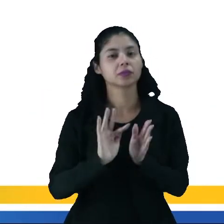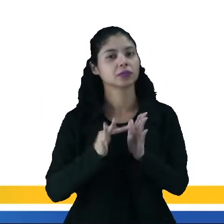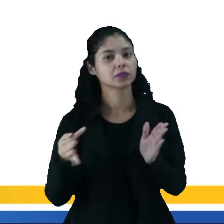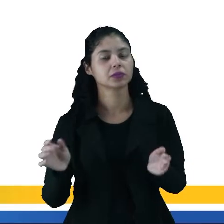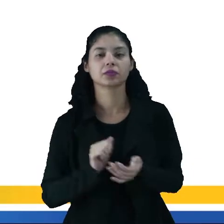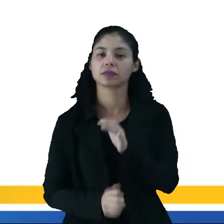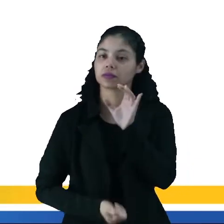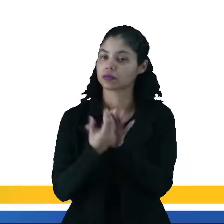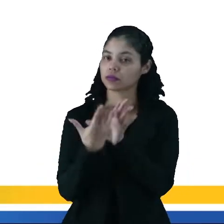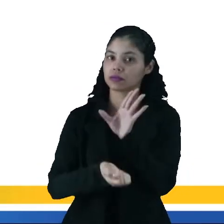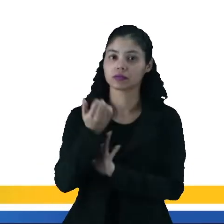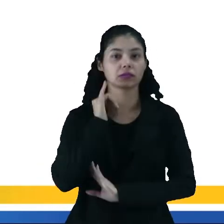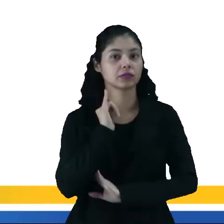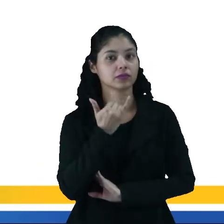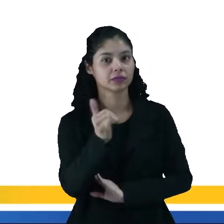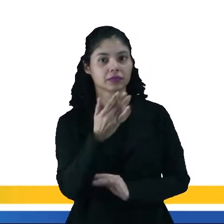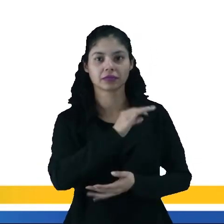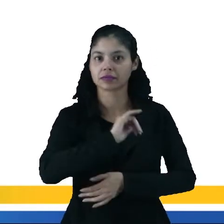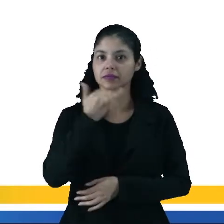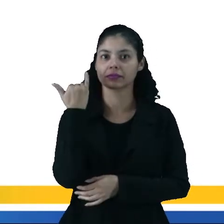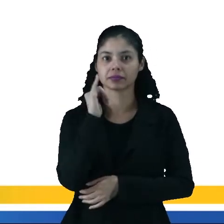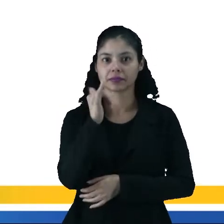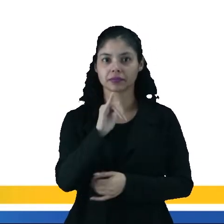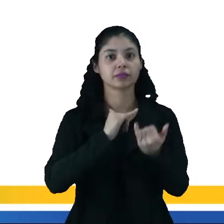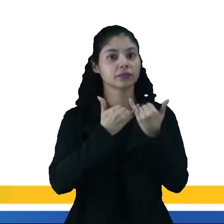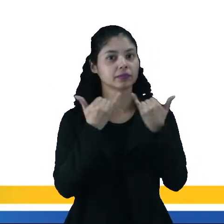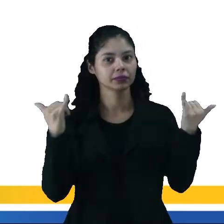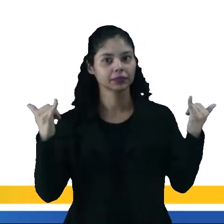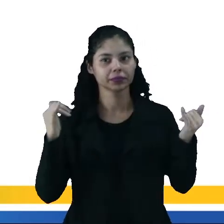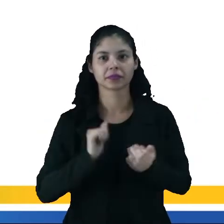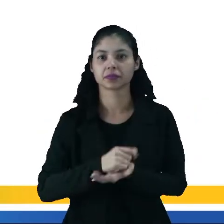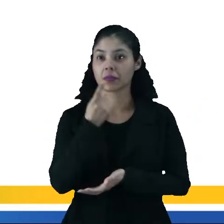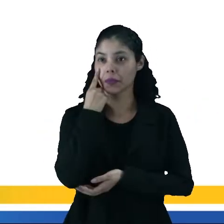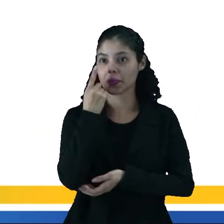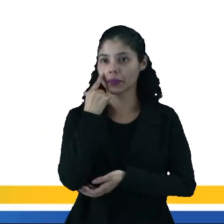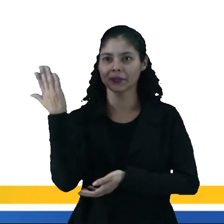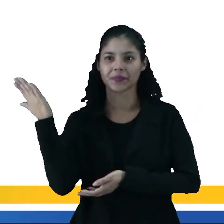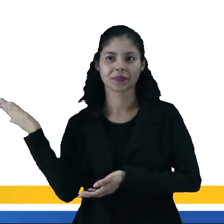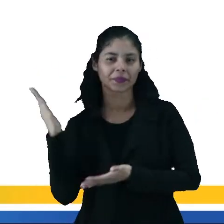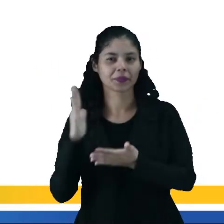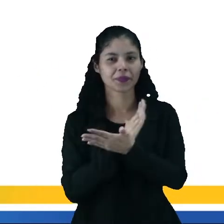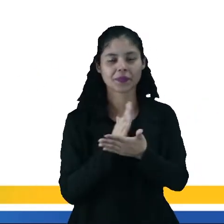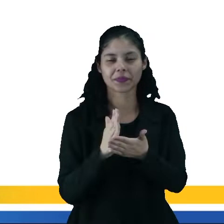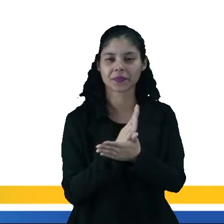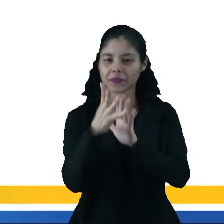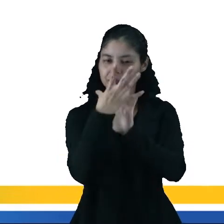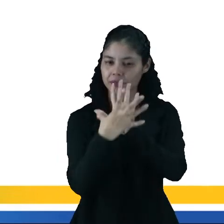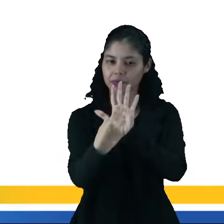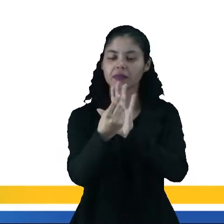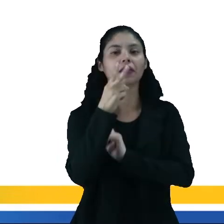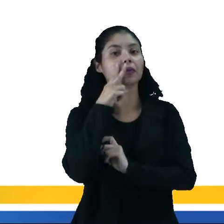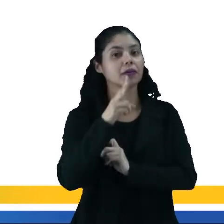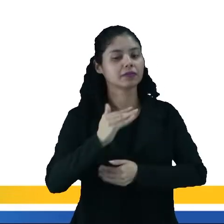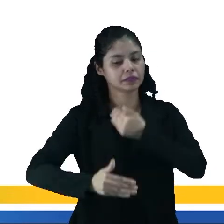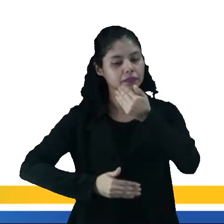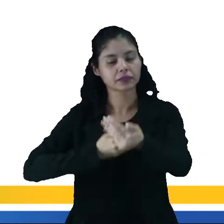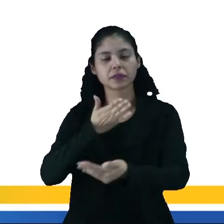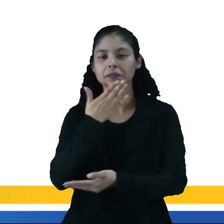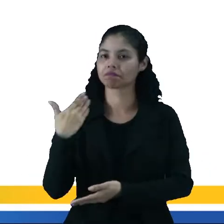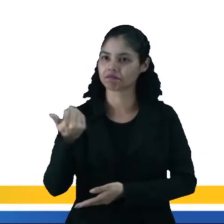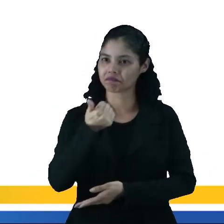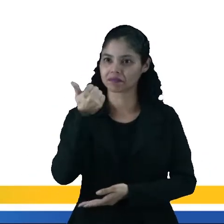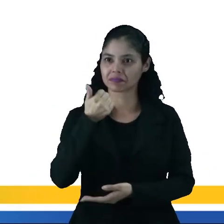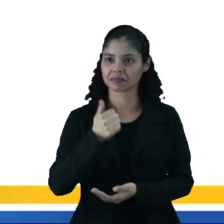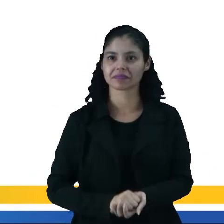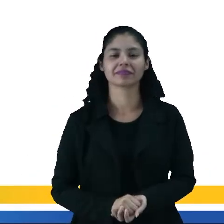produzir energia elétrica. Então, olha só, nesse quadro, só alguns para ilustrar que a gente vai desenvolvê-los melhor,